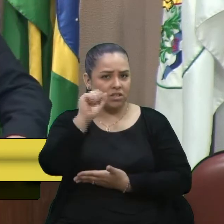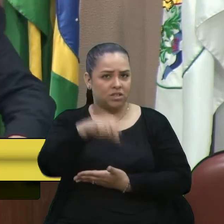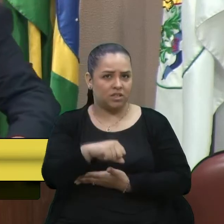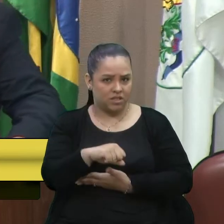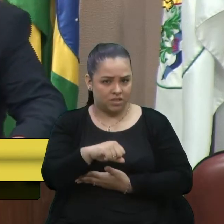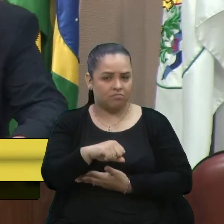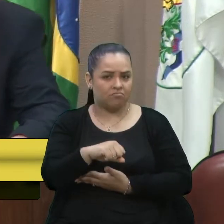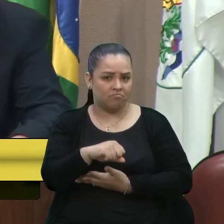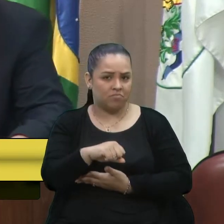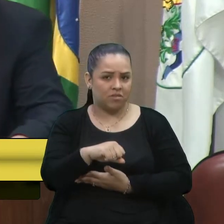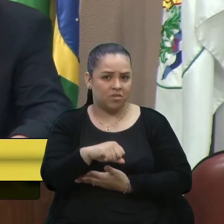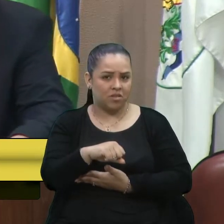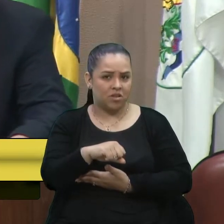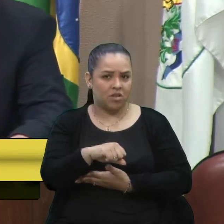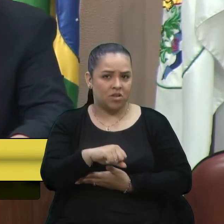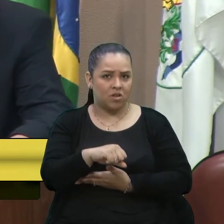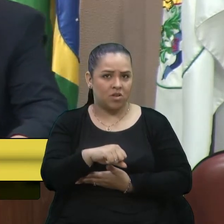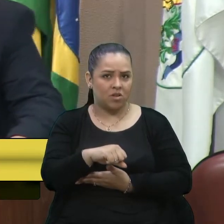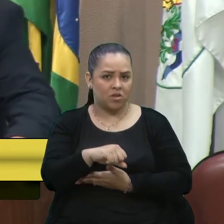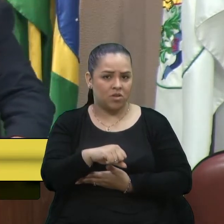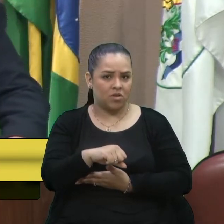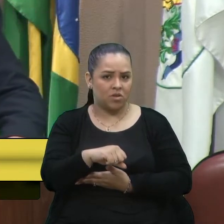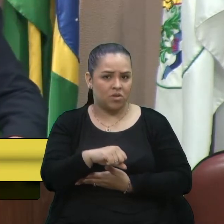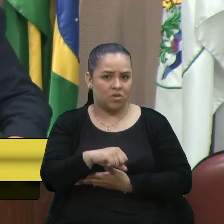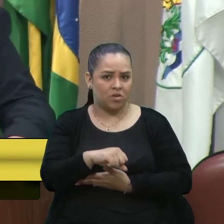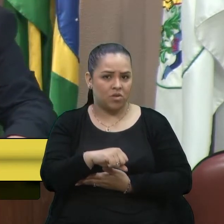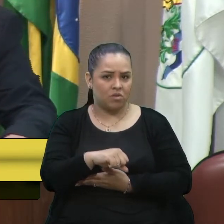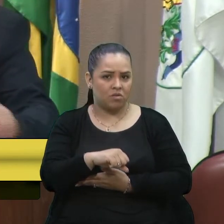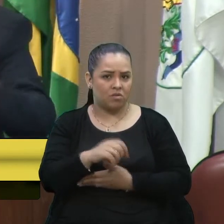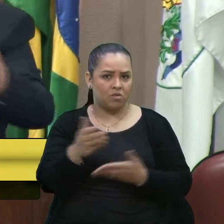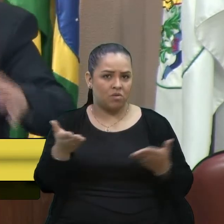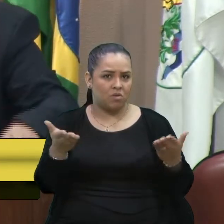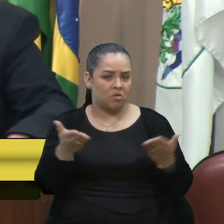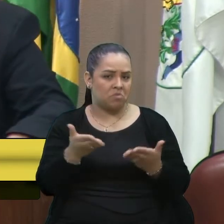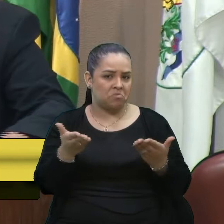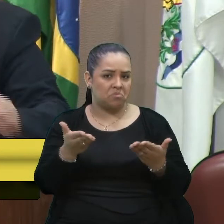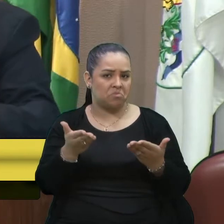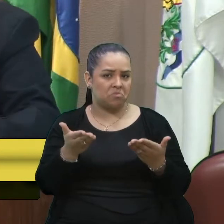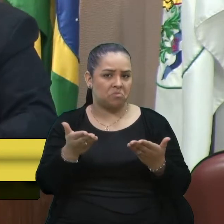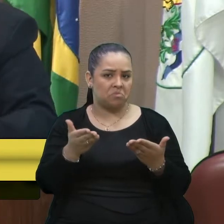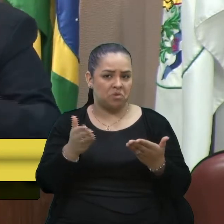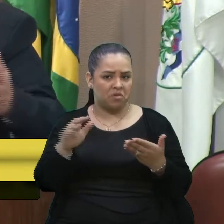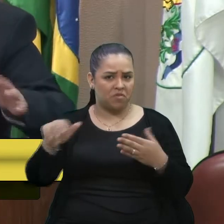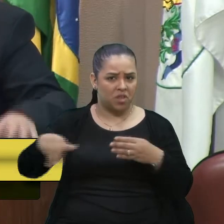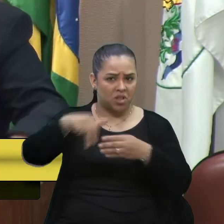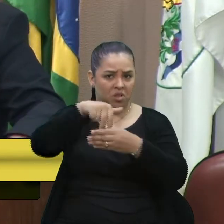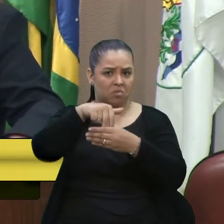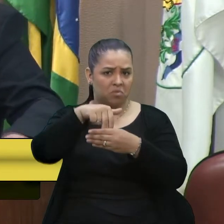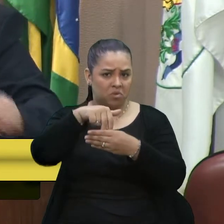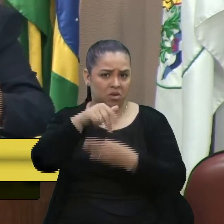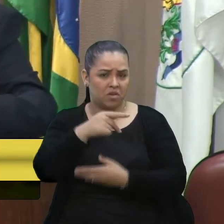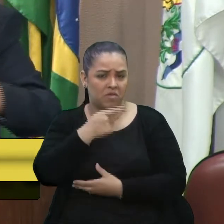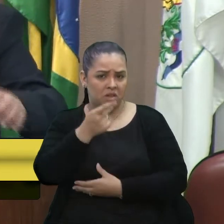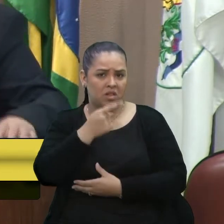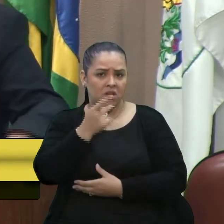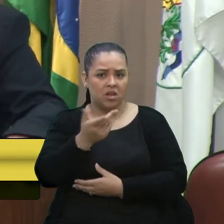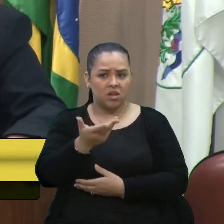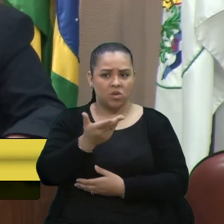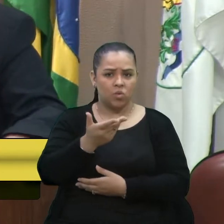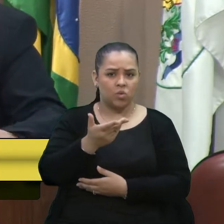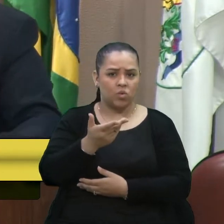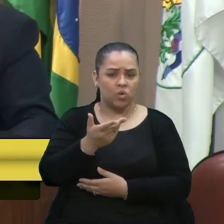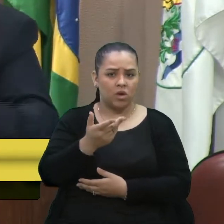seria hoje, o vereador ia vir à tribuna e dizer que o advogado,